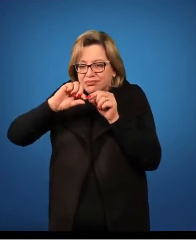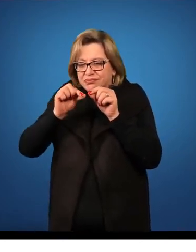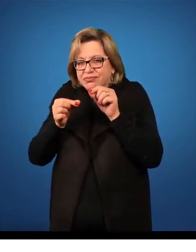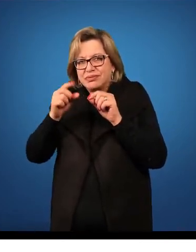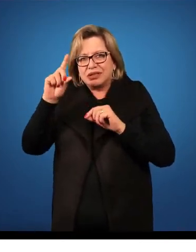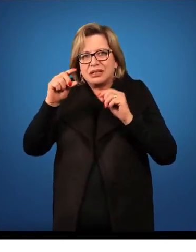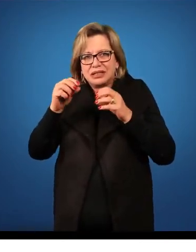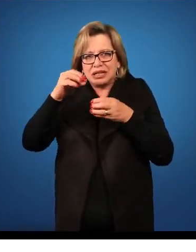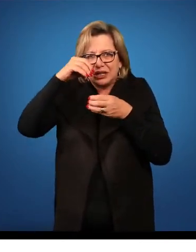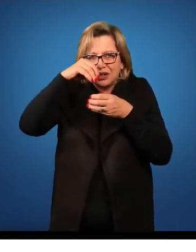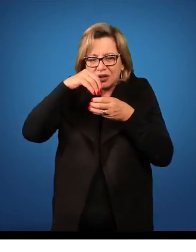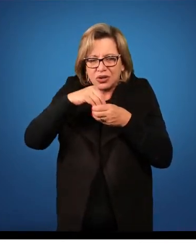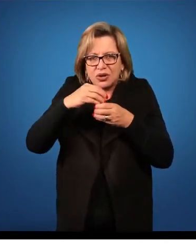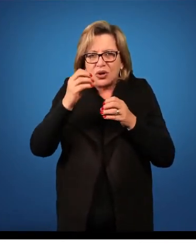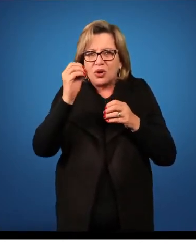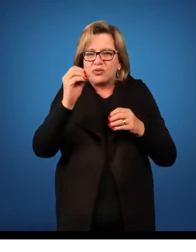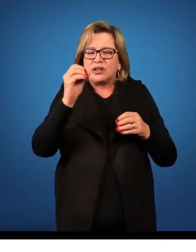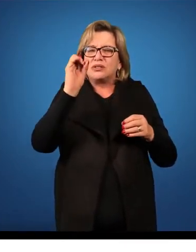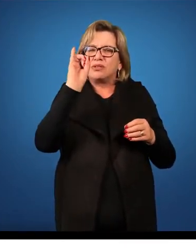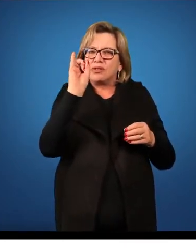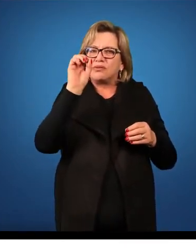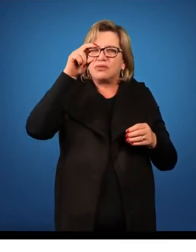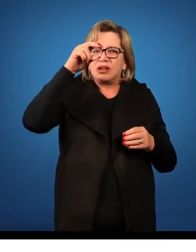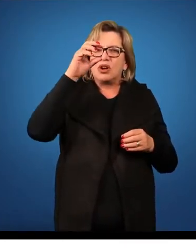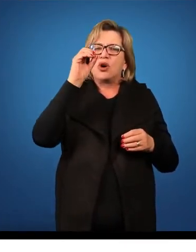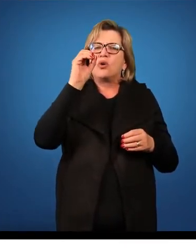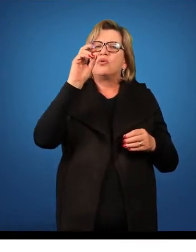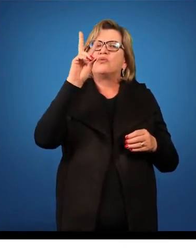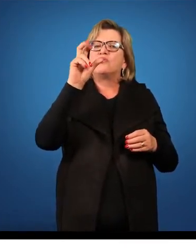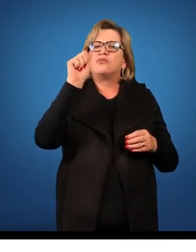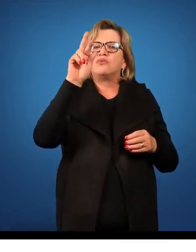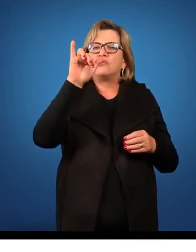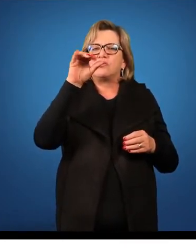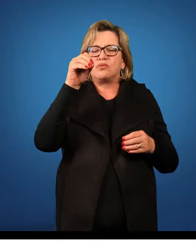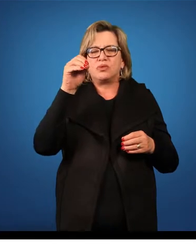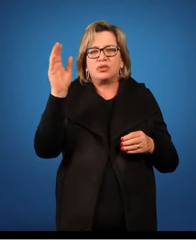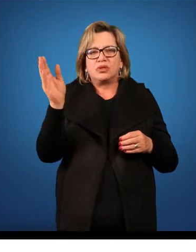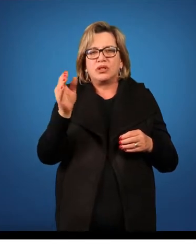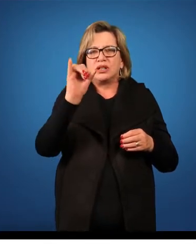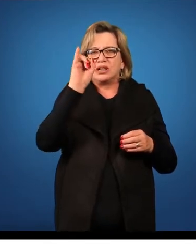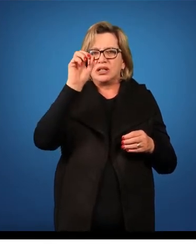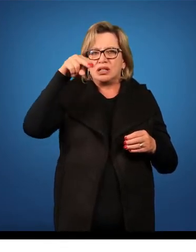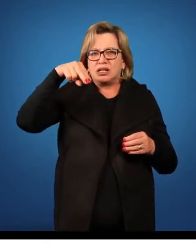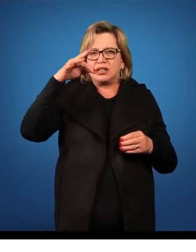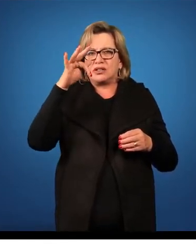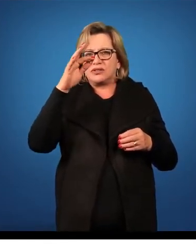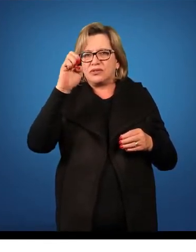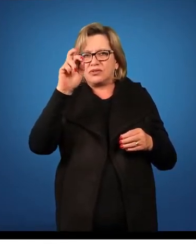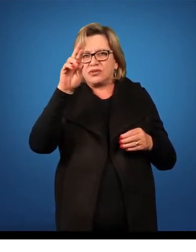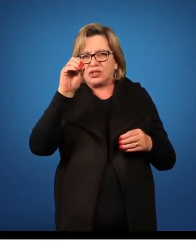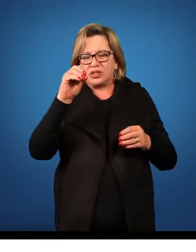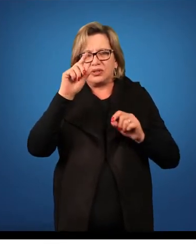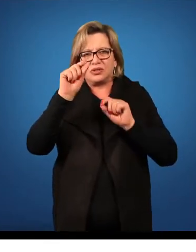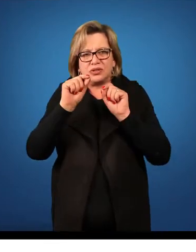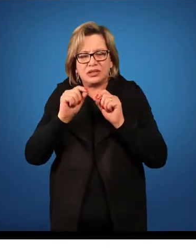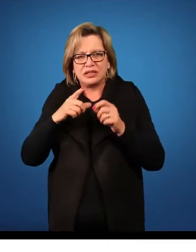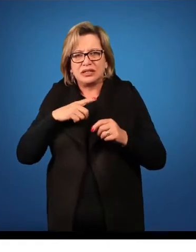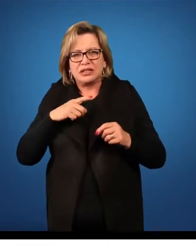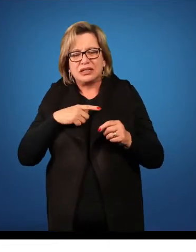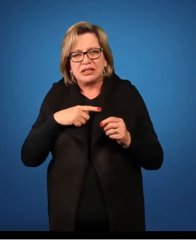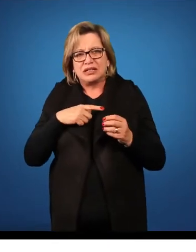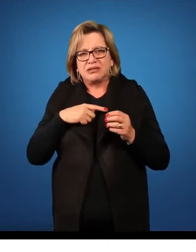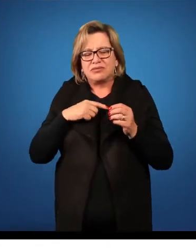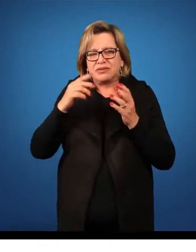tem ovário ínfero, que o ovário está abaixo da inserção de cálice e corola. Ele é gamosépalo,